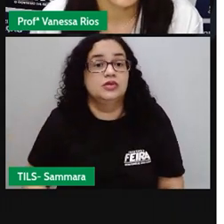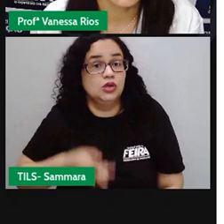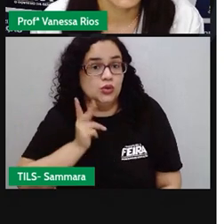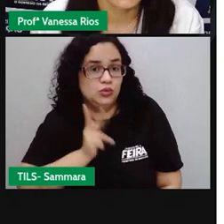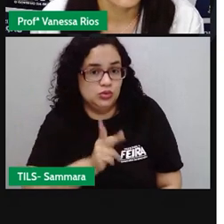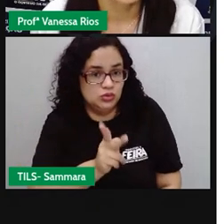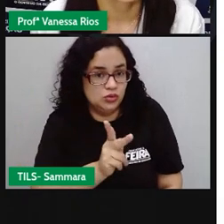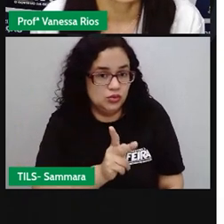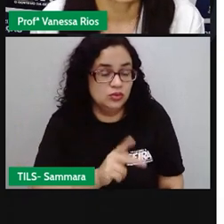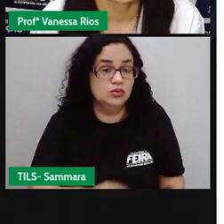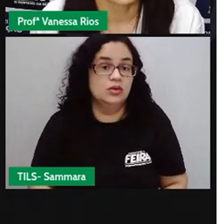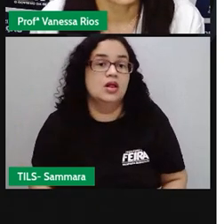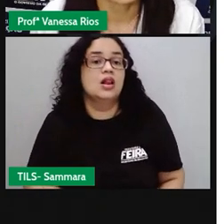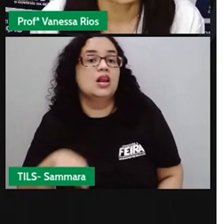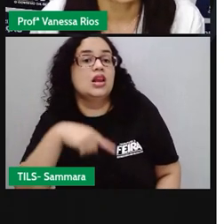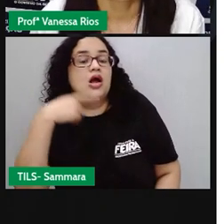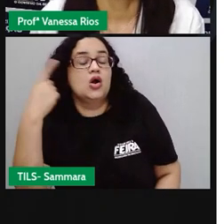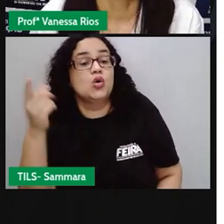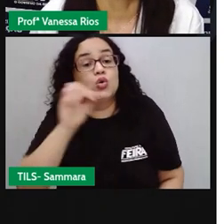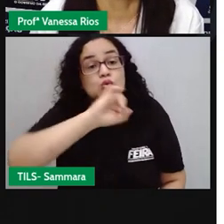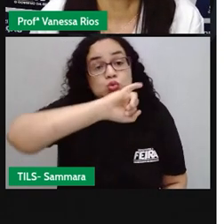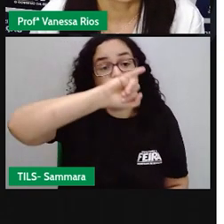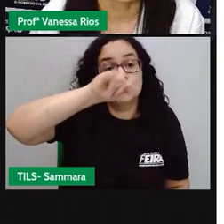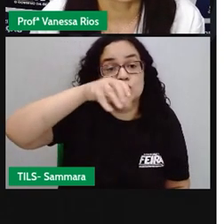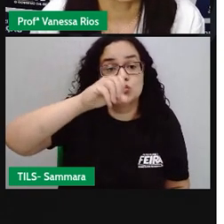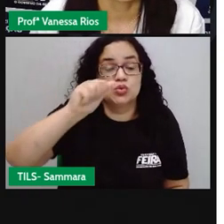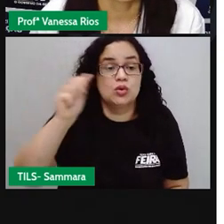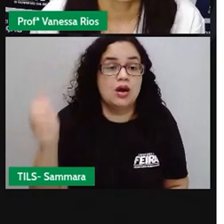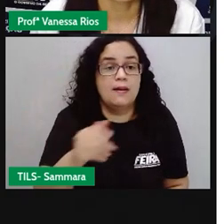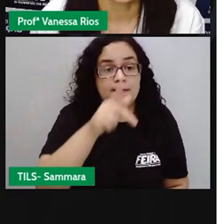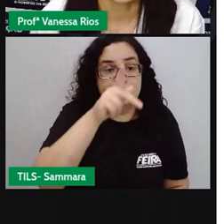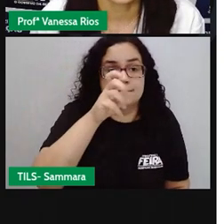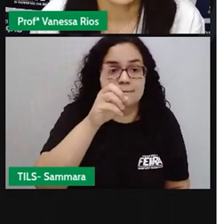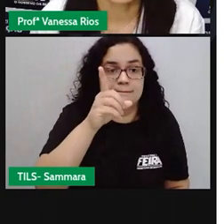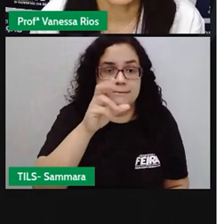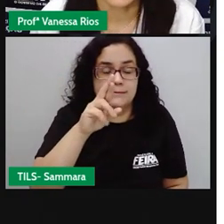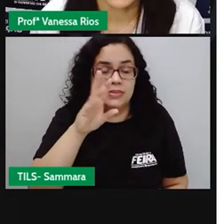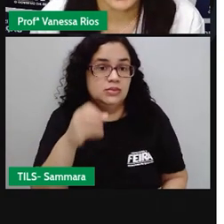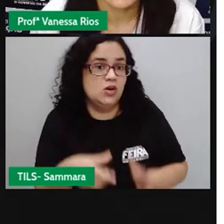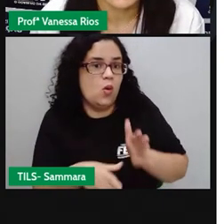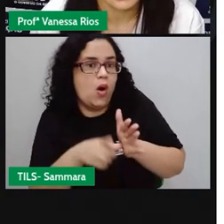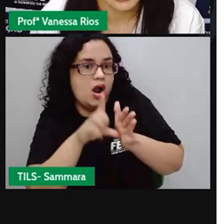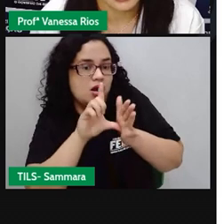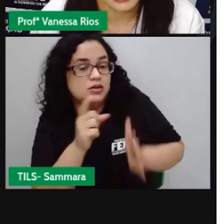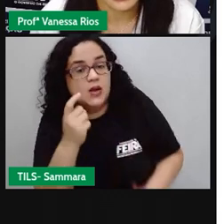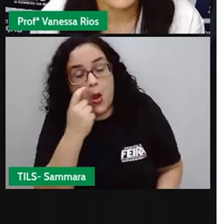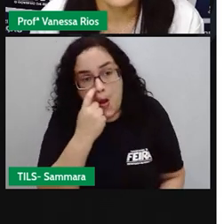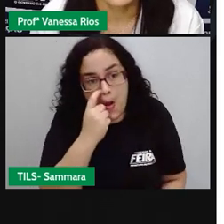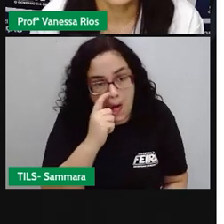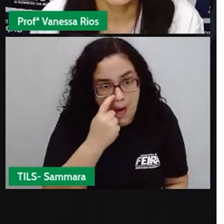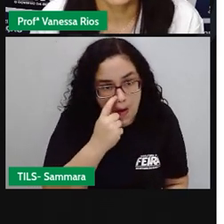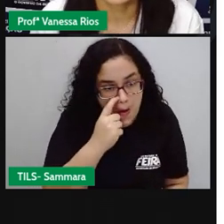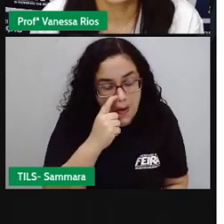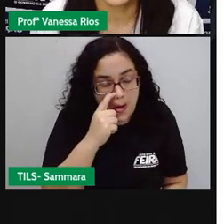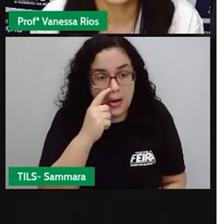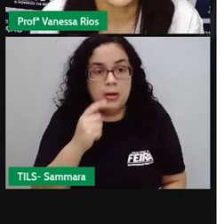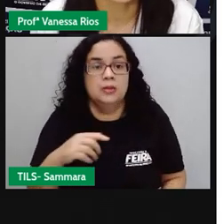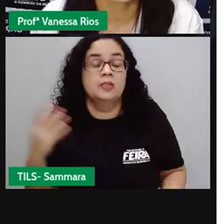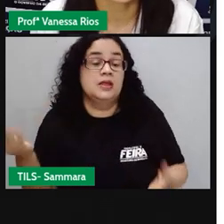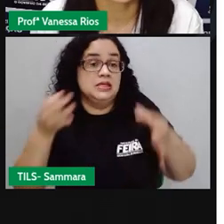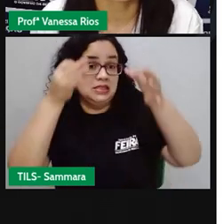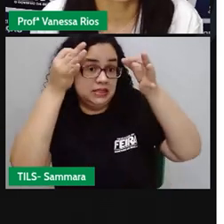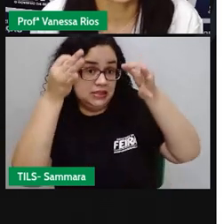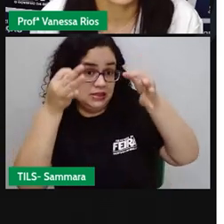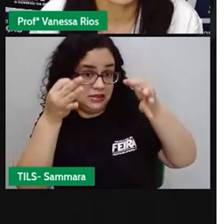Continuando. Logo, o João Pedro, antes que a bruxa e ela, no momento